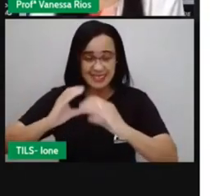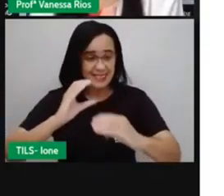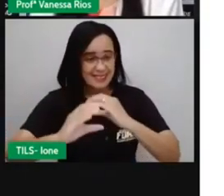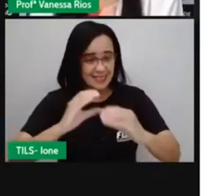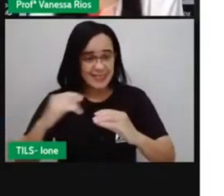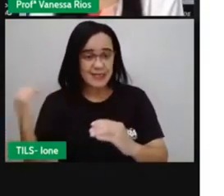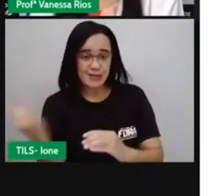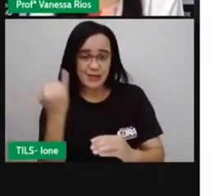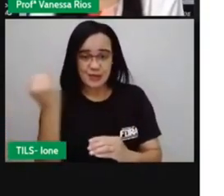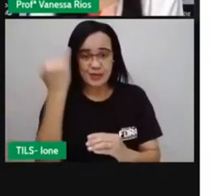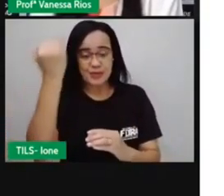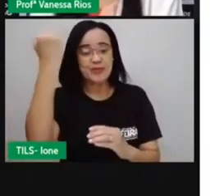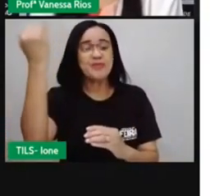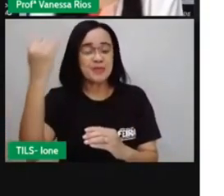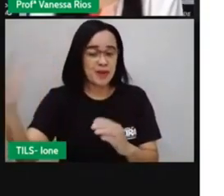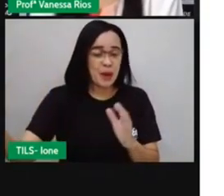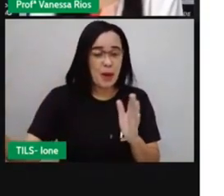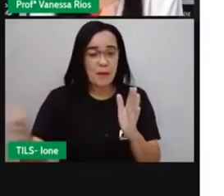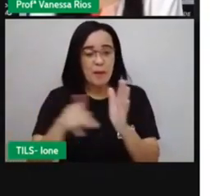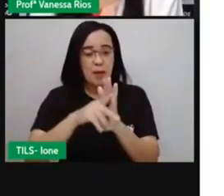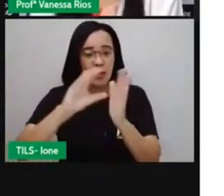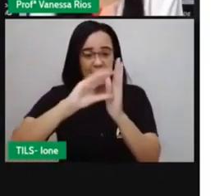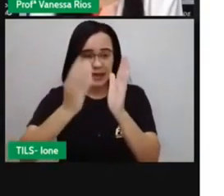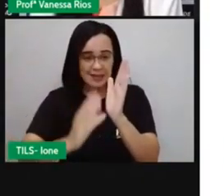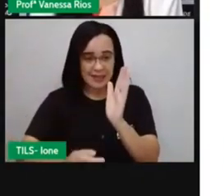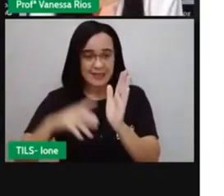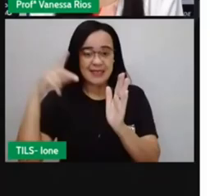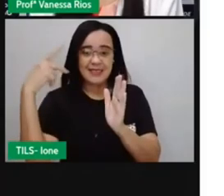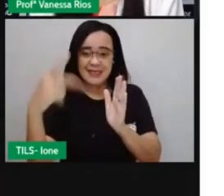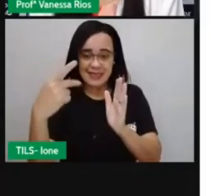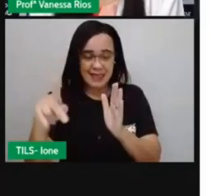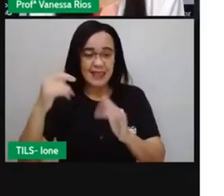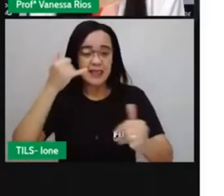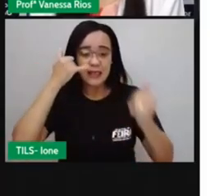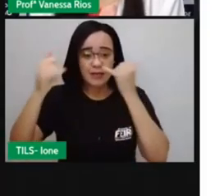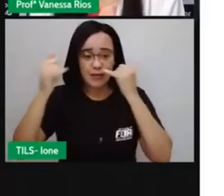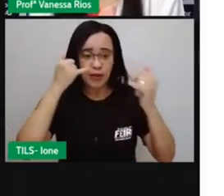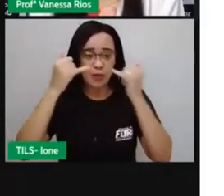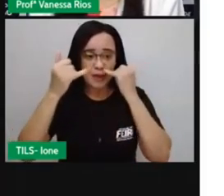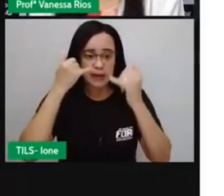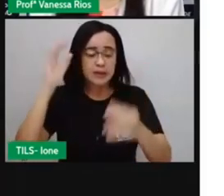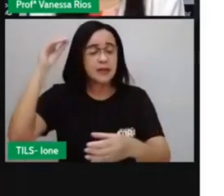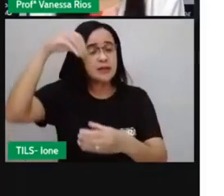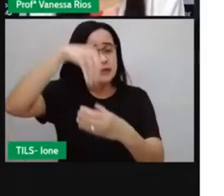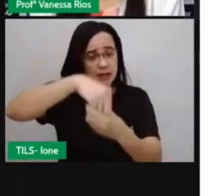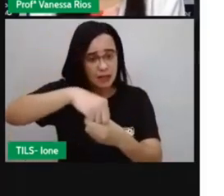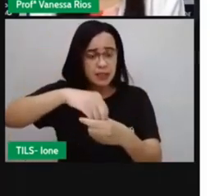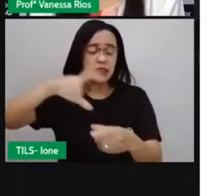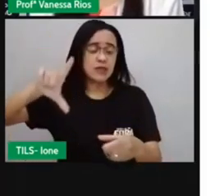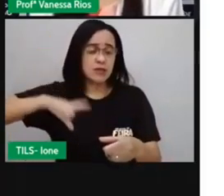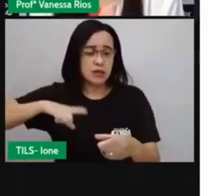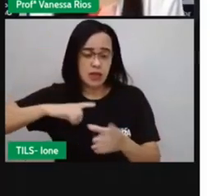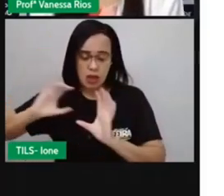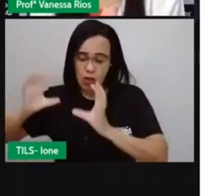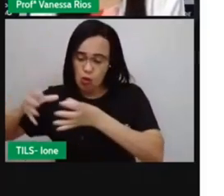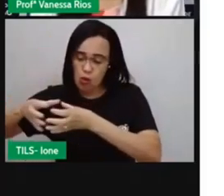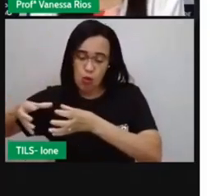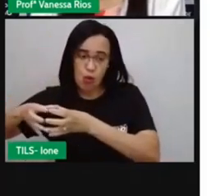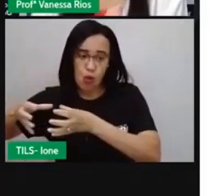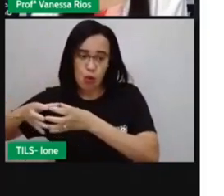dos textos jornalísticos é trazer informação. Dentro do grupo, aí a gente já estudou sobre